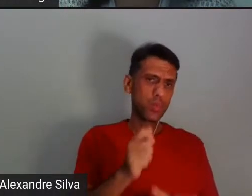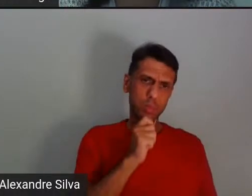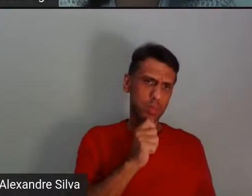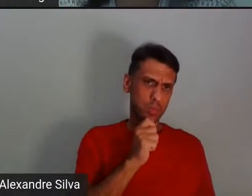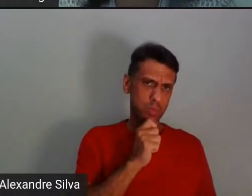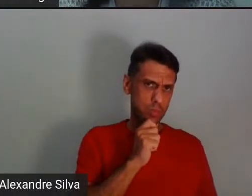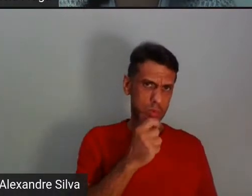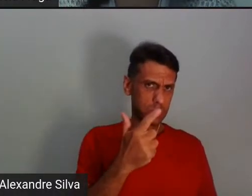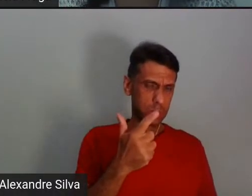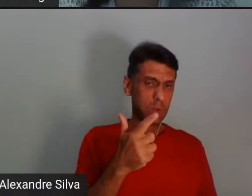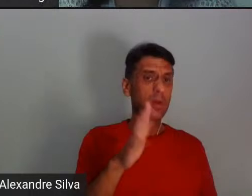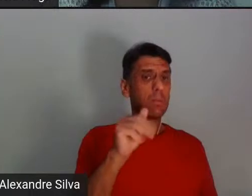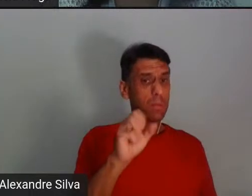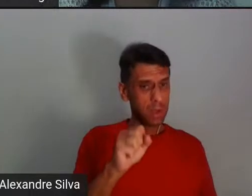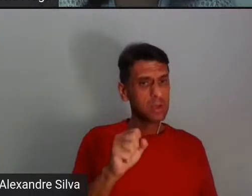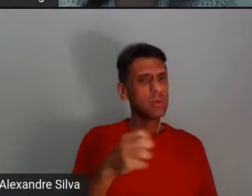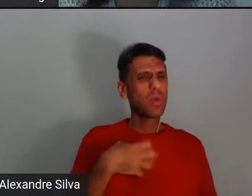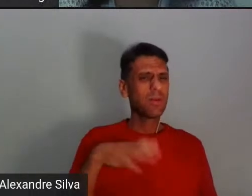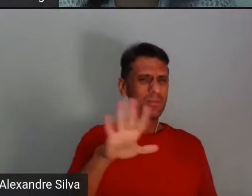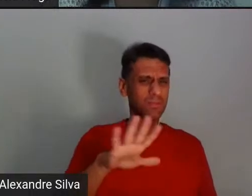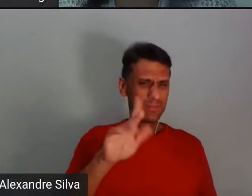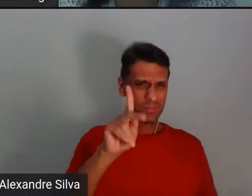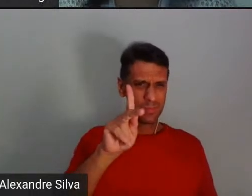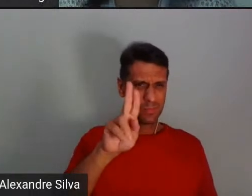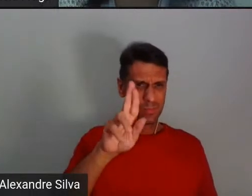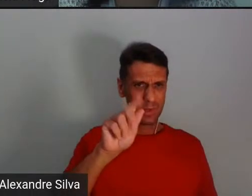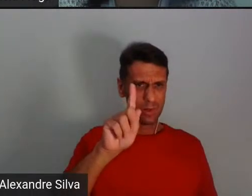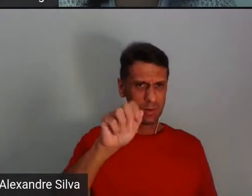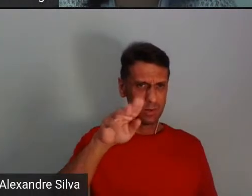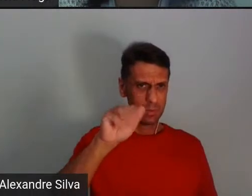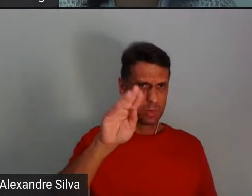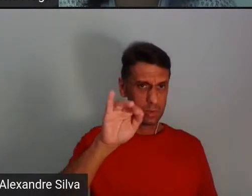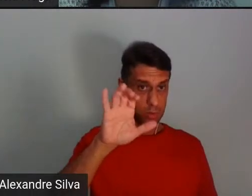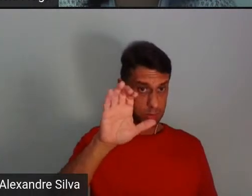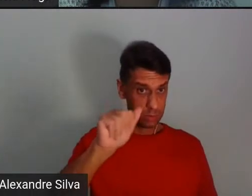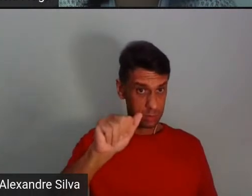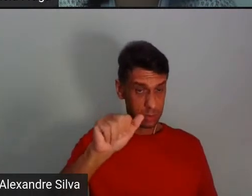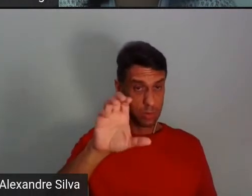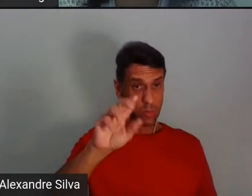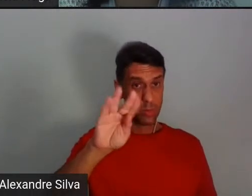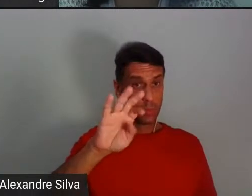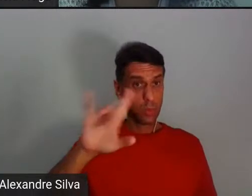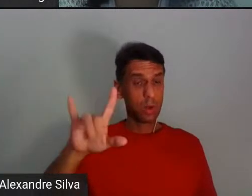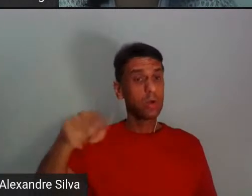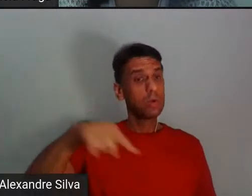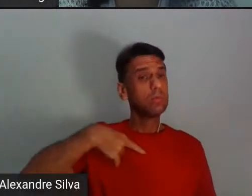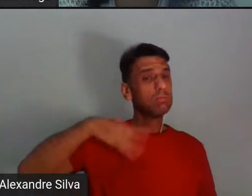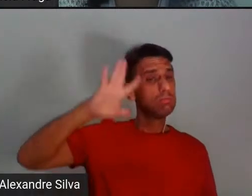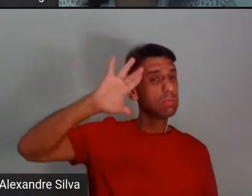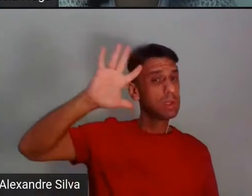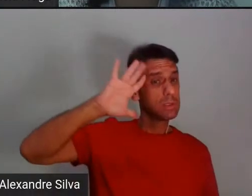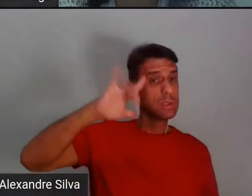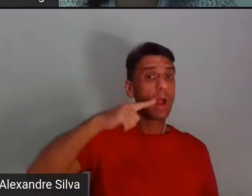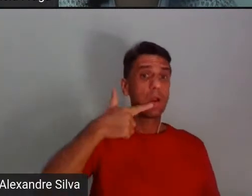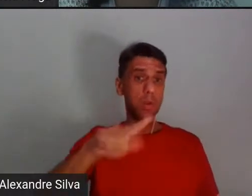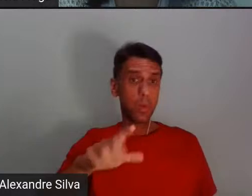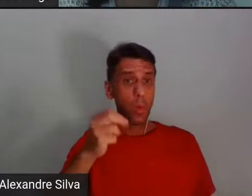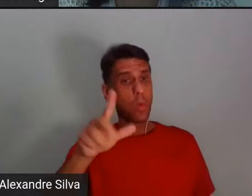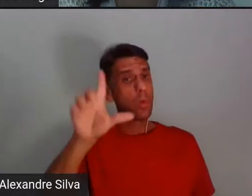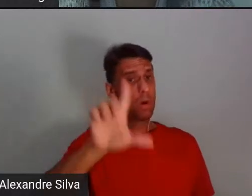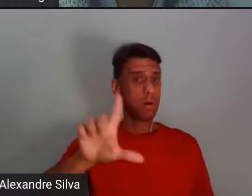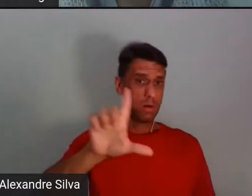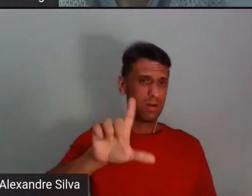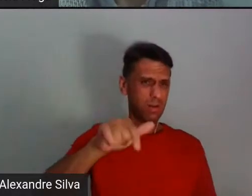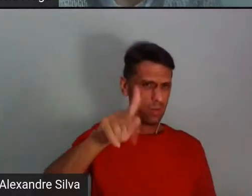Mas a pragmática cultural é uma grande aliada para a gente começar a pensar a linguagem ou a língua a partir